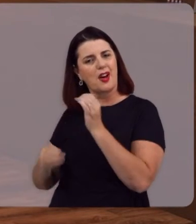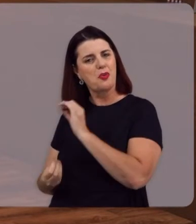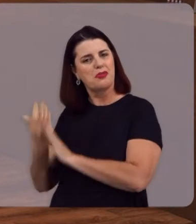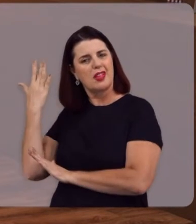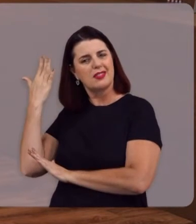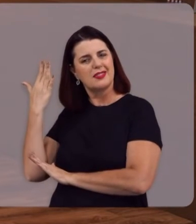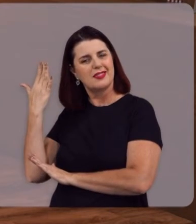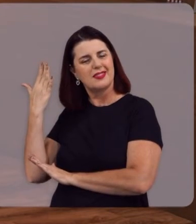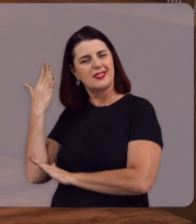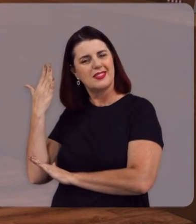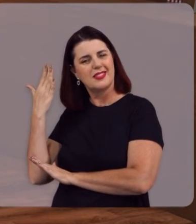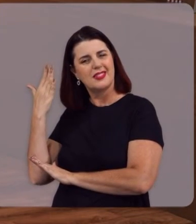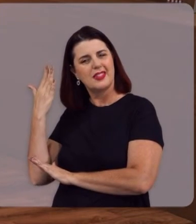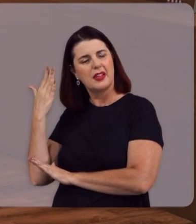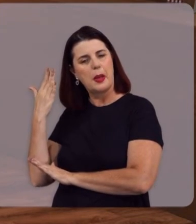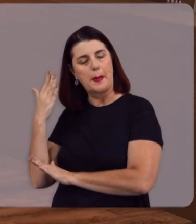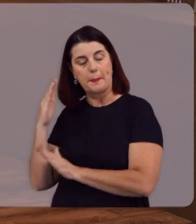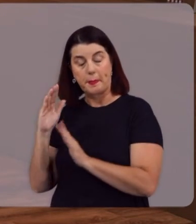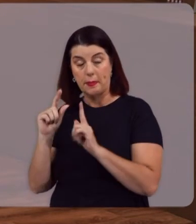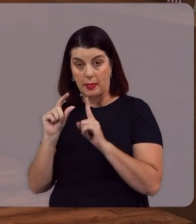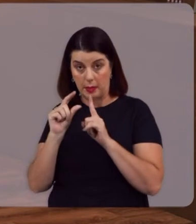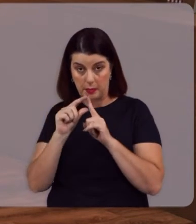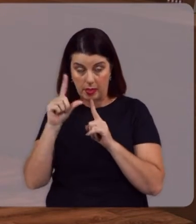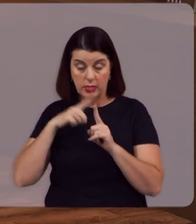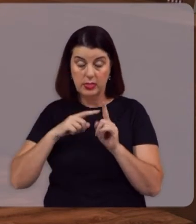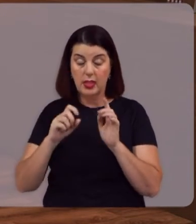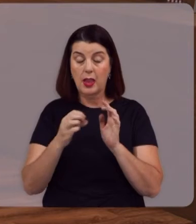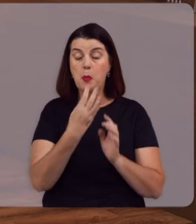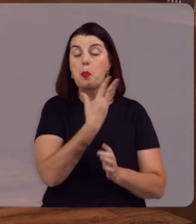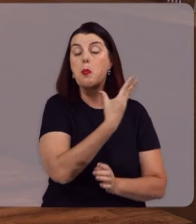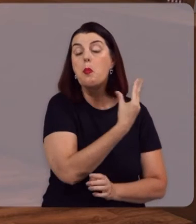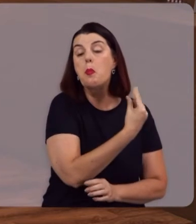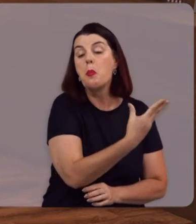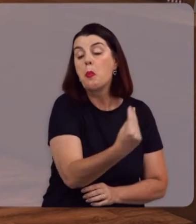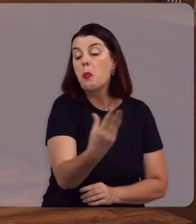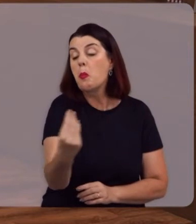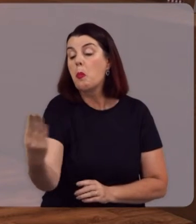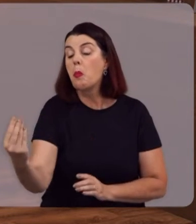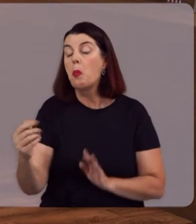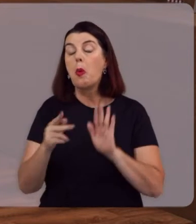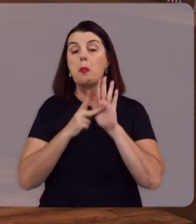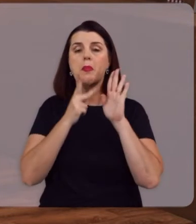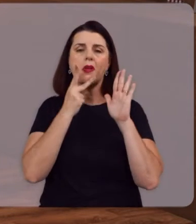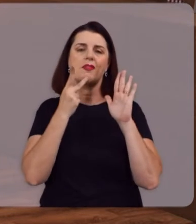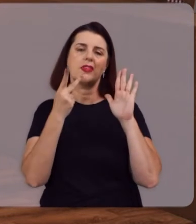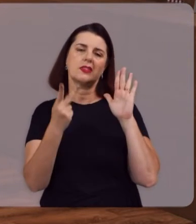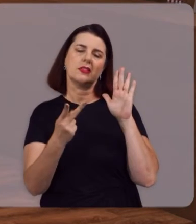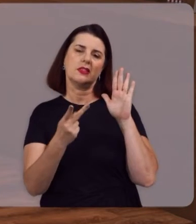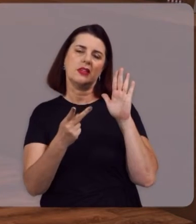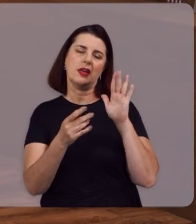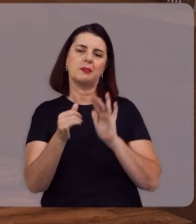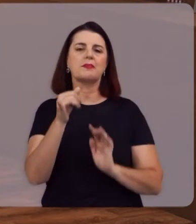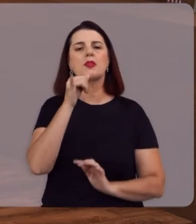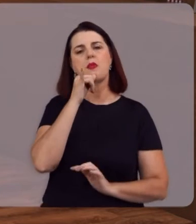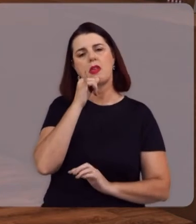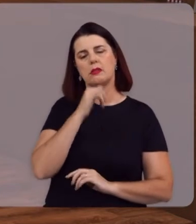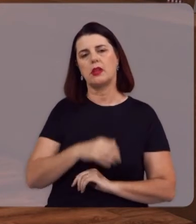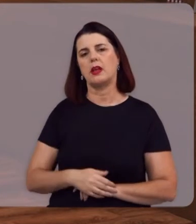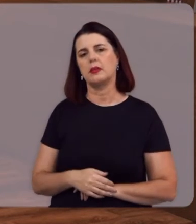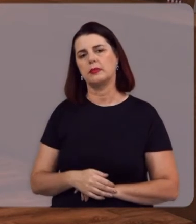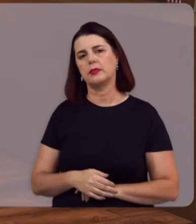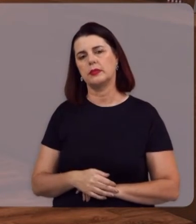A Bíblia Tem centenas De profecias Tanto Por exemplo